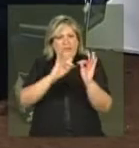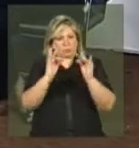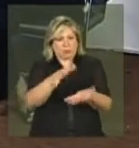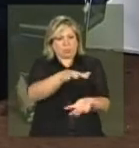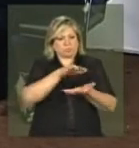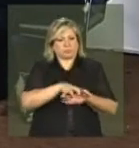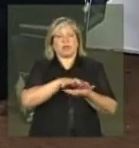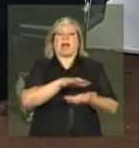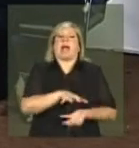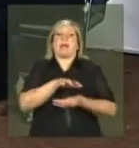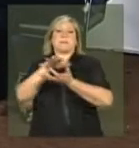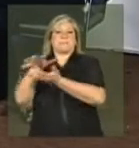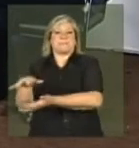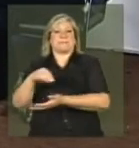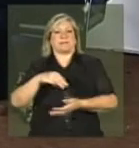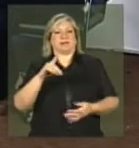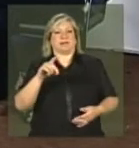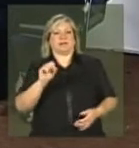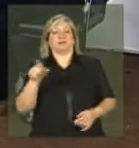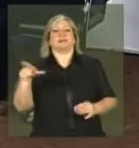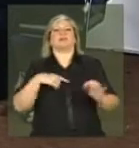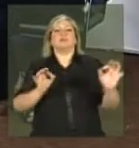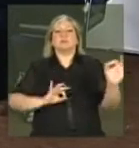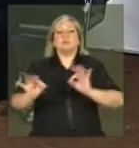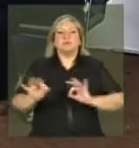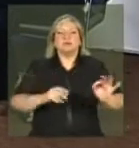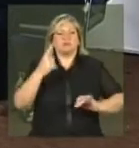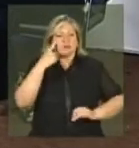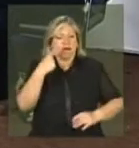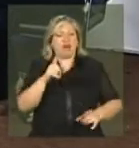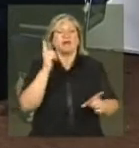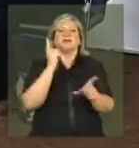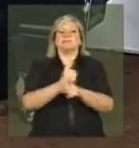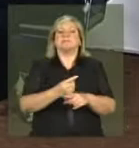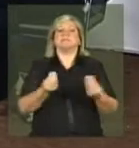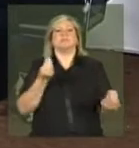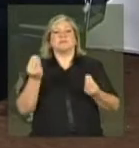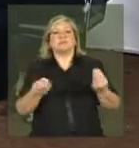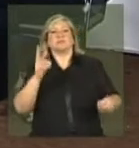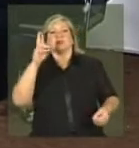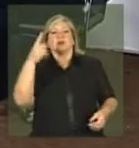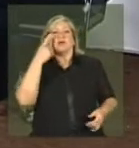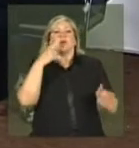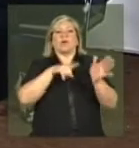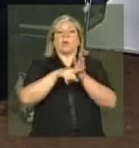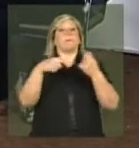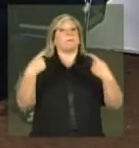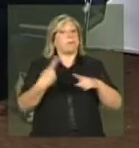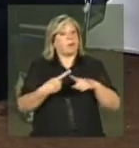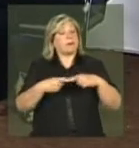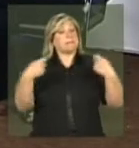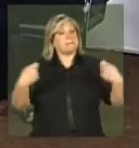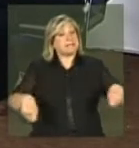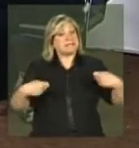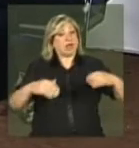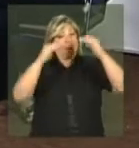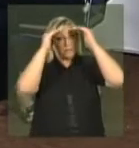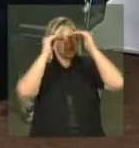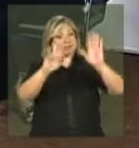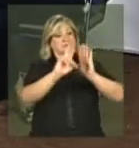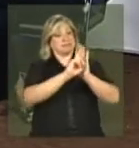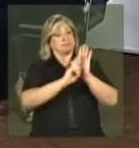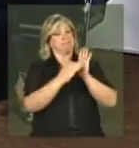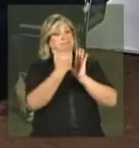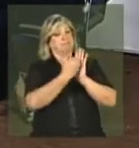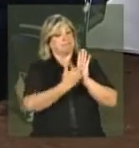brasileiro tem um operador municipal da frequência escolar designado para ser o responsável pelas condicionalidades. Este profissional da educação,